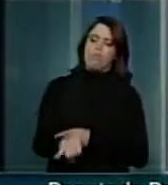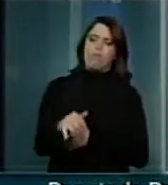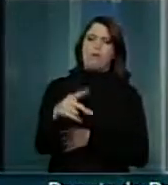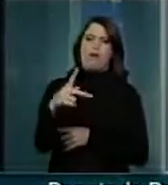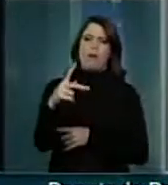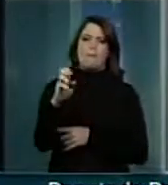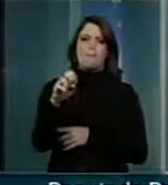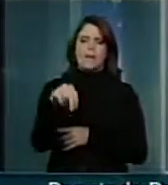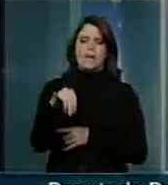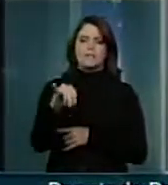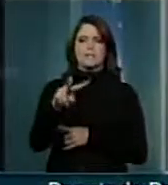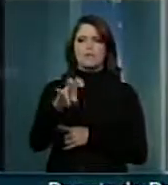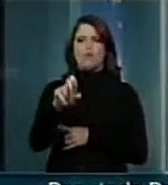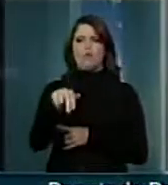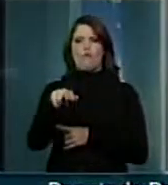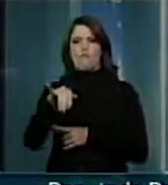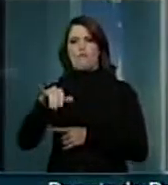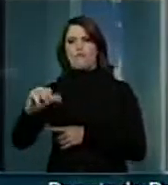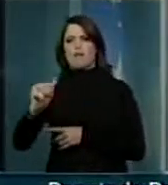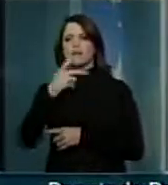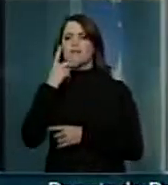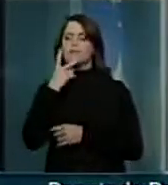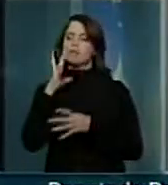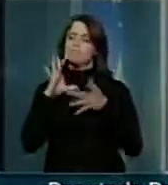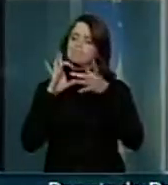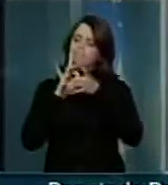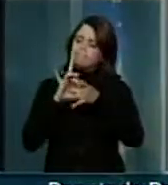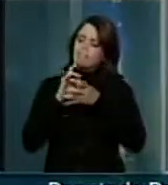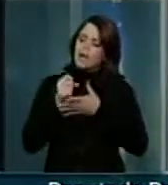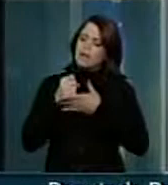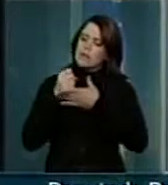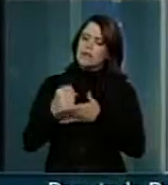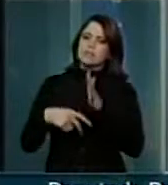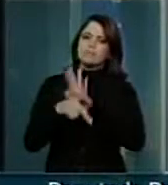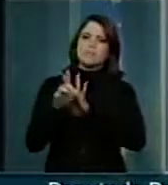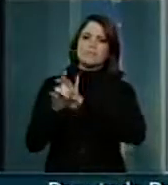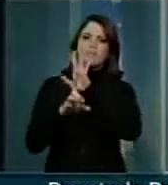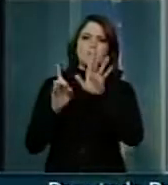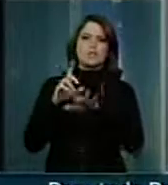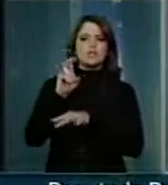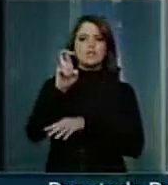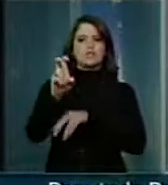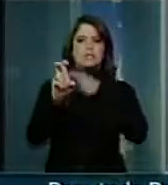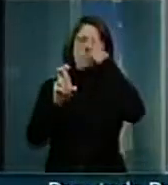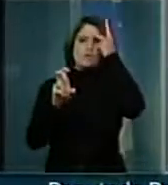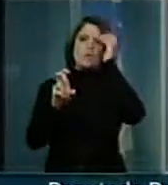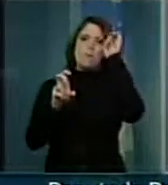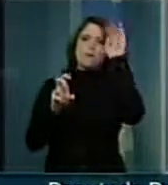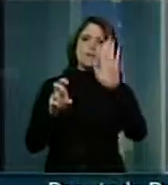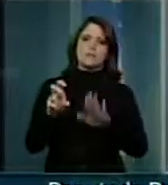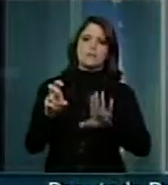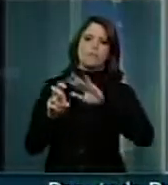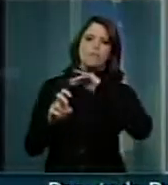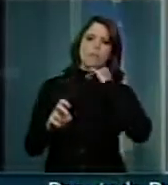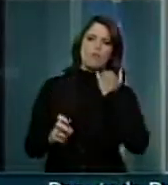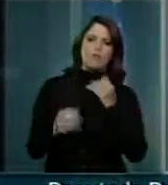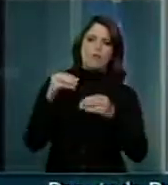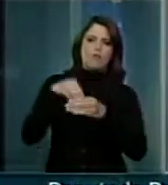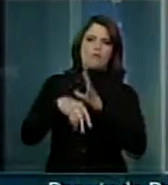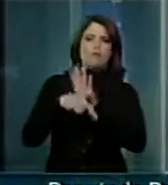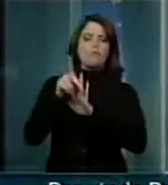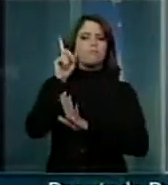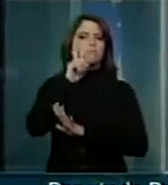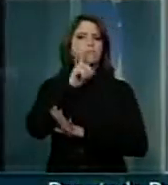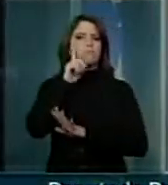Pensilvânia. Me solidarizo em especial com as famílias dos cinco brasileiros mortos nos atentados